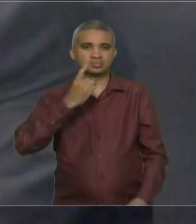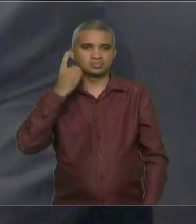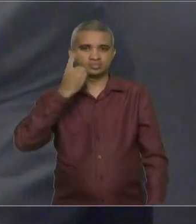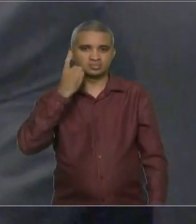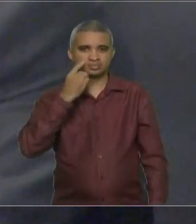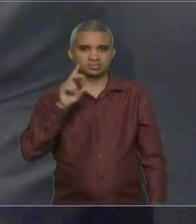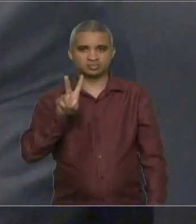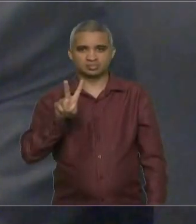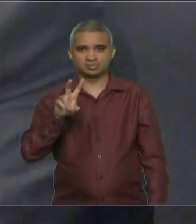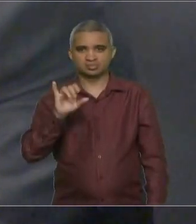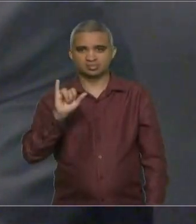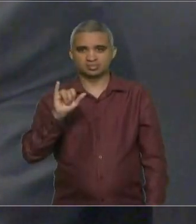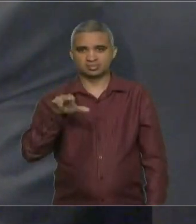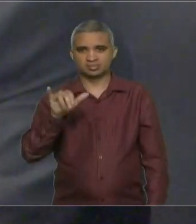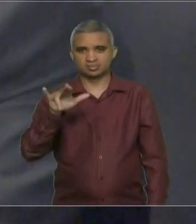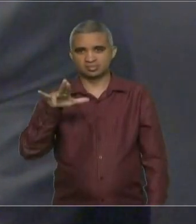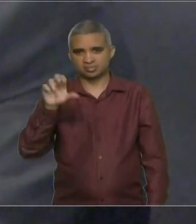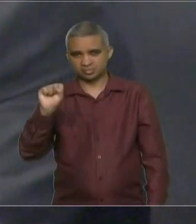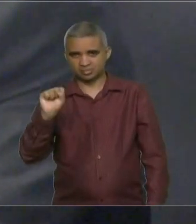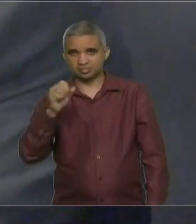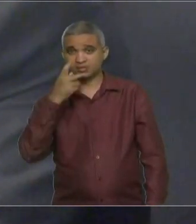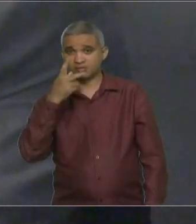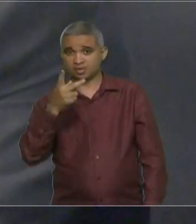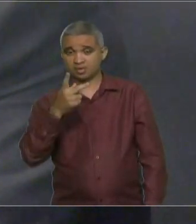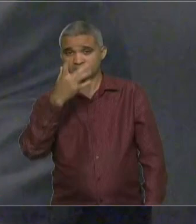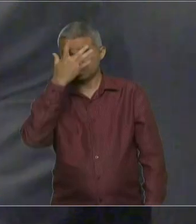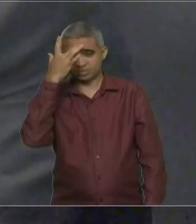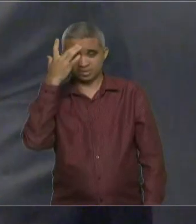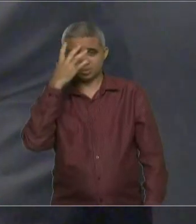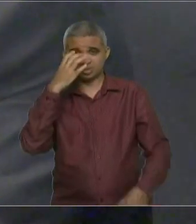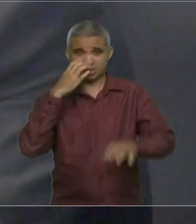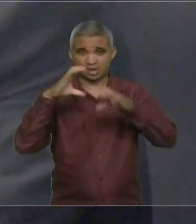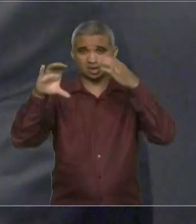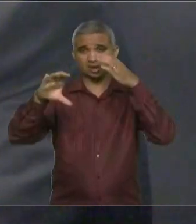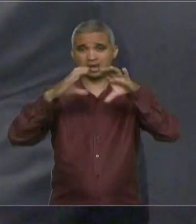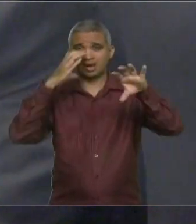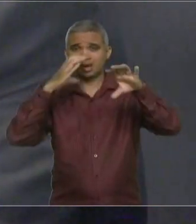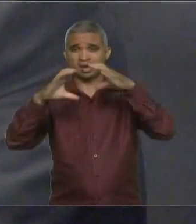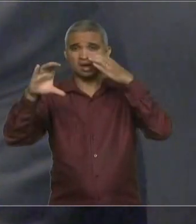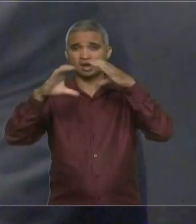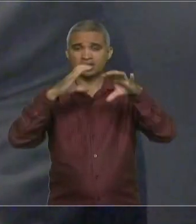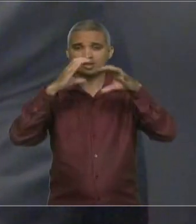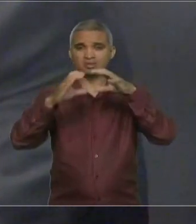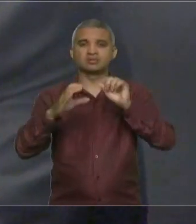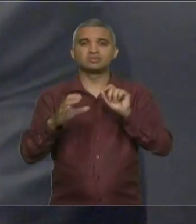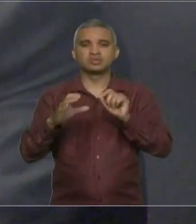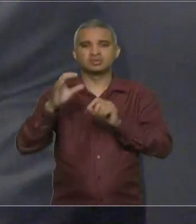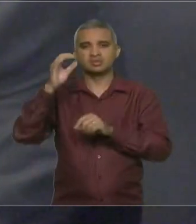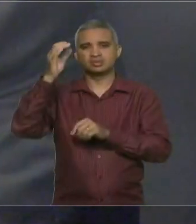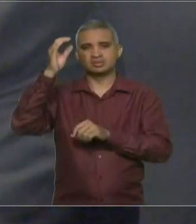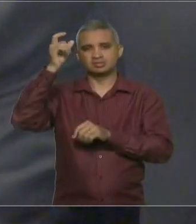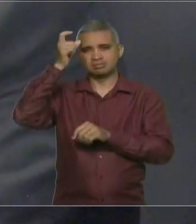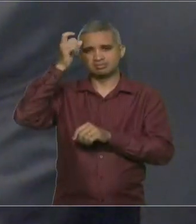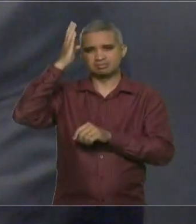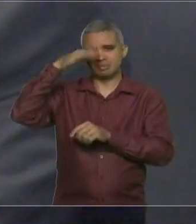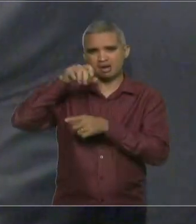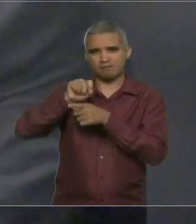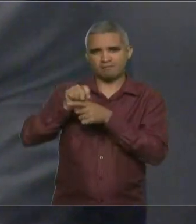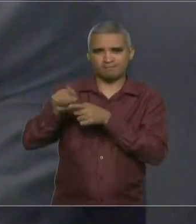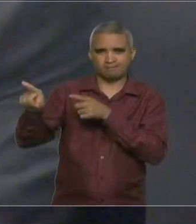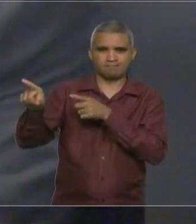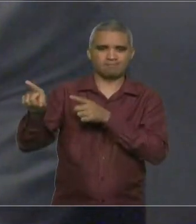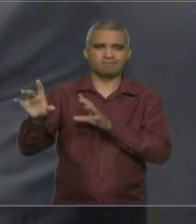canta seus males espantam. Pois é. canta, cultuando o nome de Deus, certamente assegura a salvação.